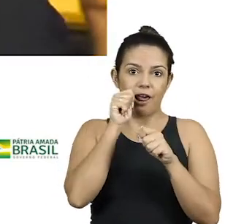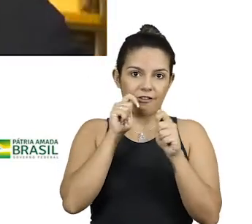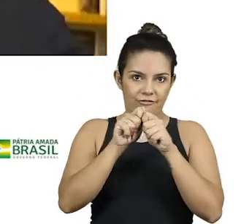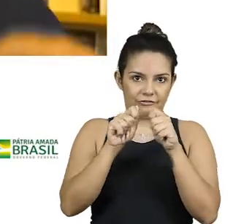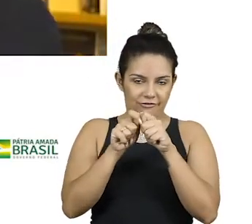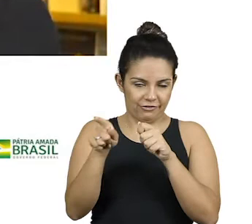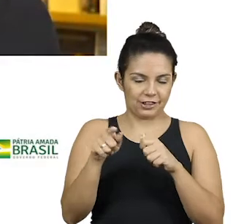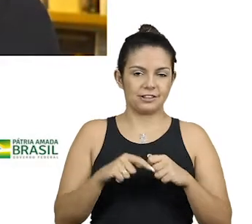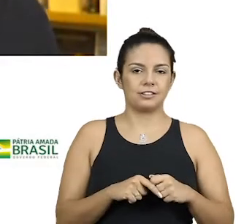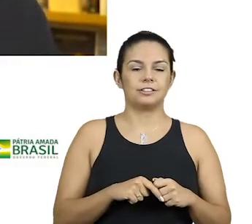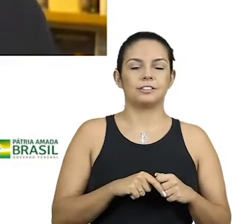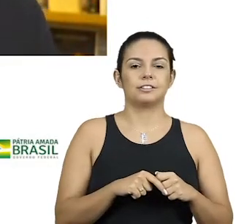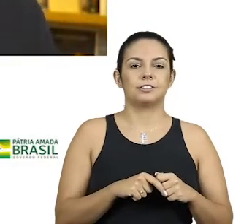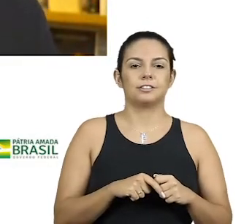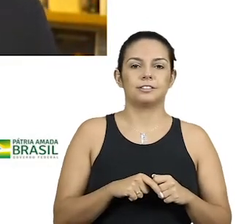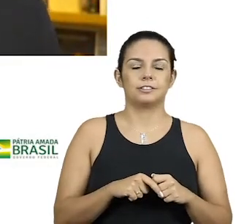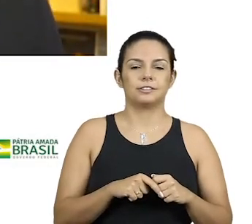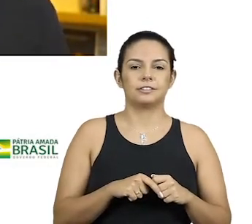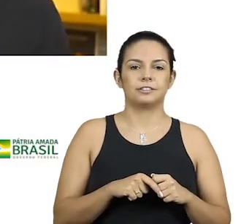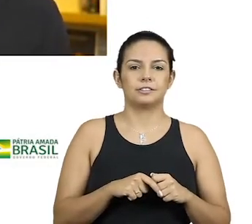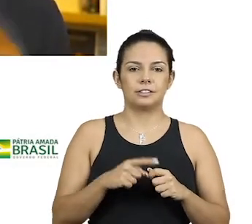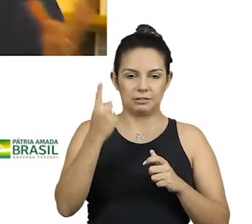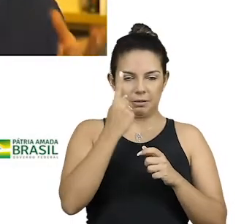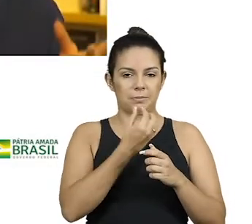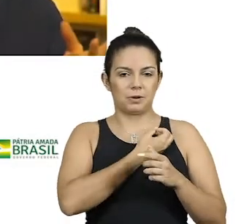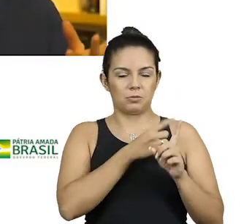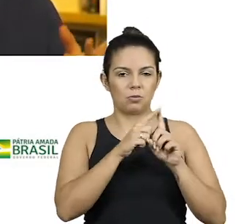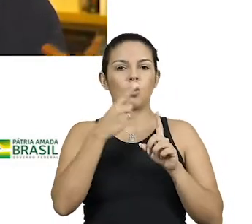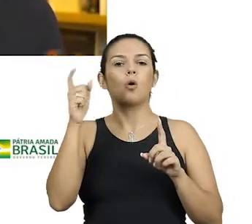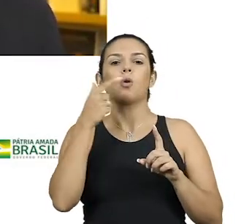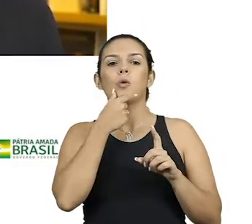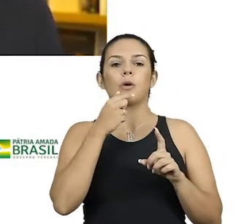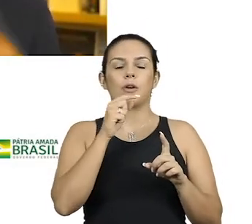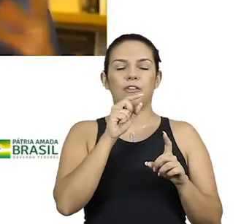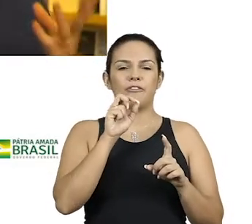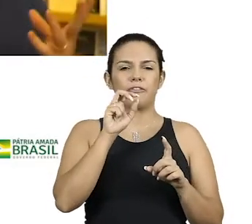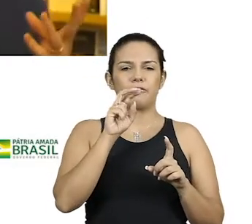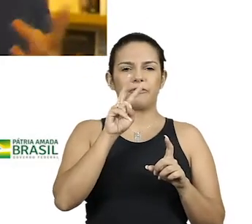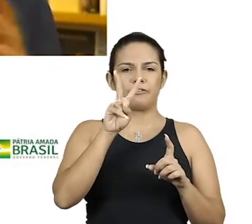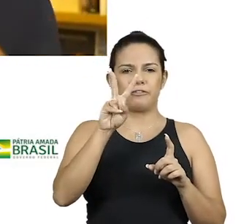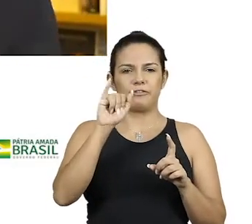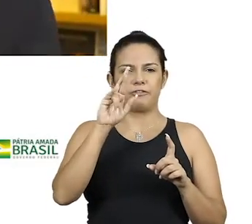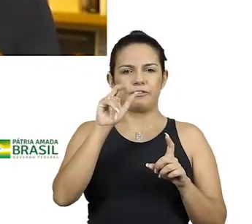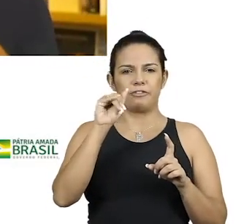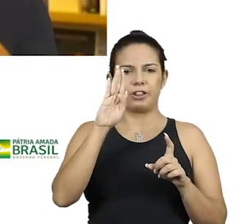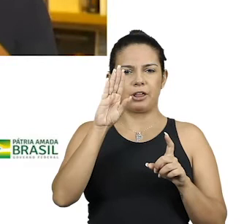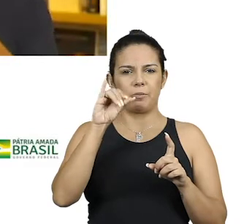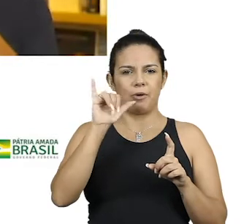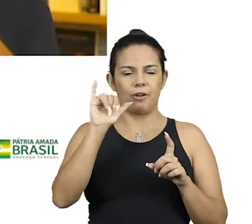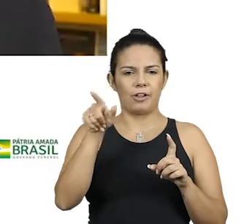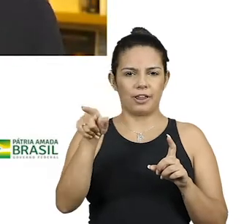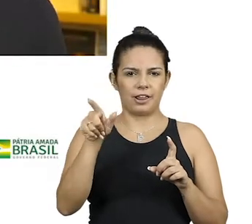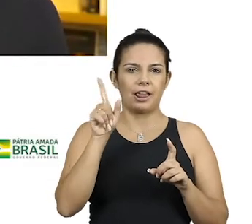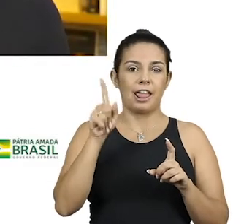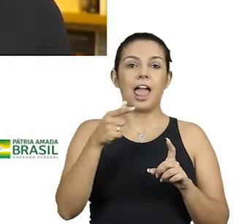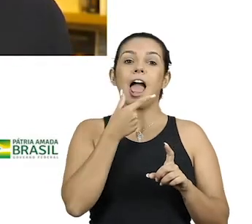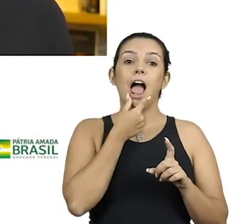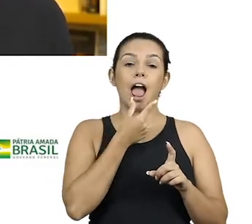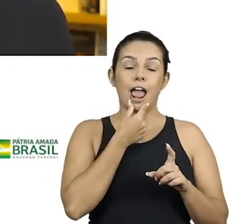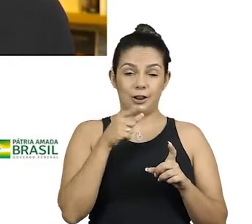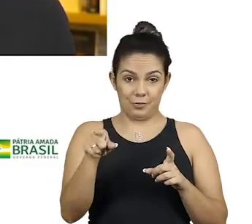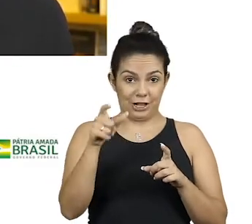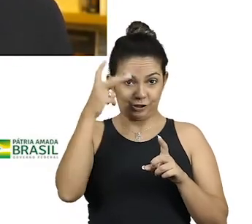E o Willi Bolli também participou. O Willi Bolli, você sabe a história dele com o Grande Sertão. Ele era um menino, leu na